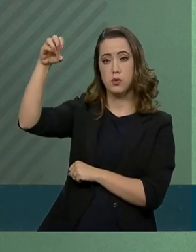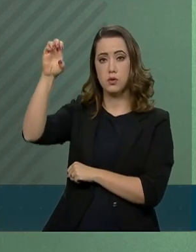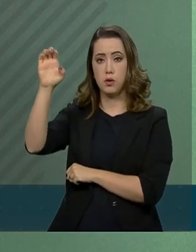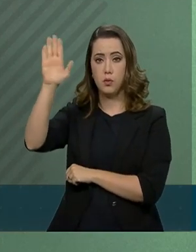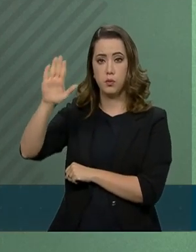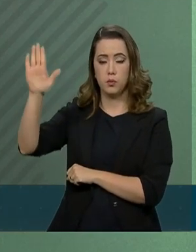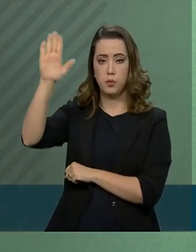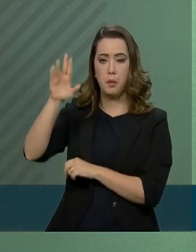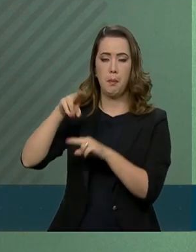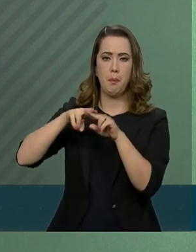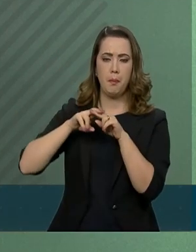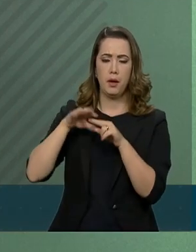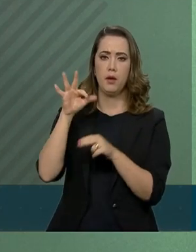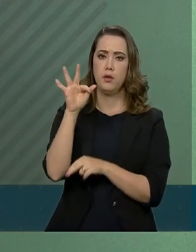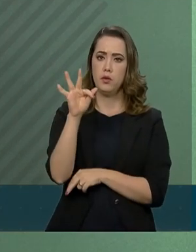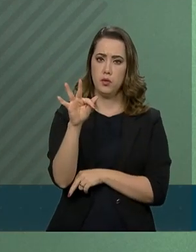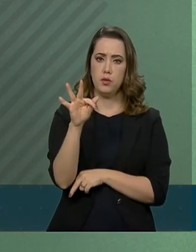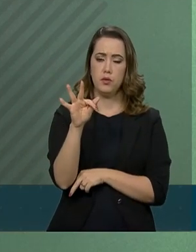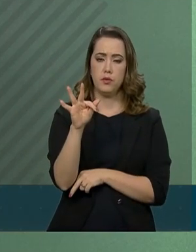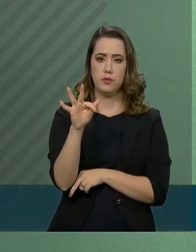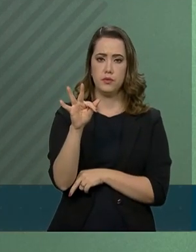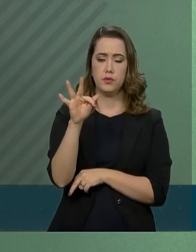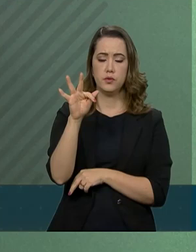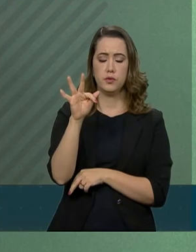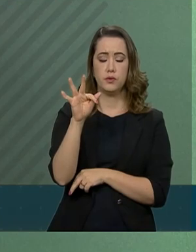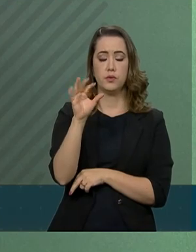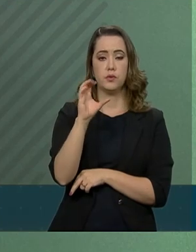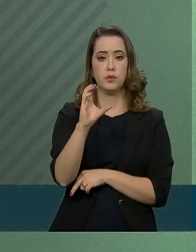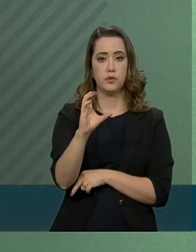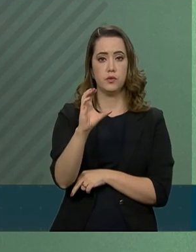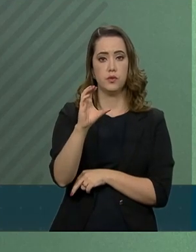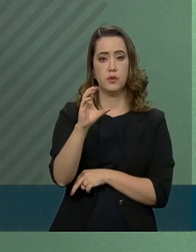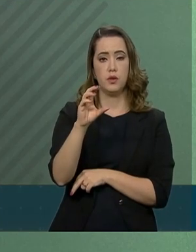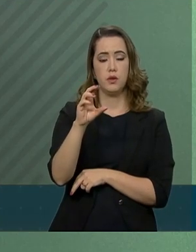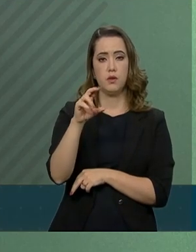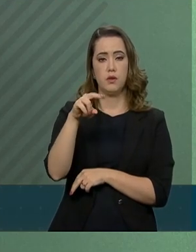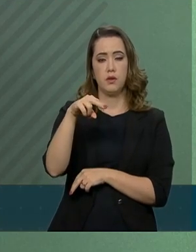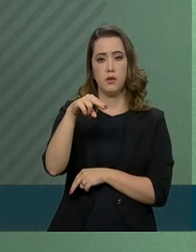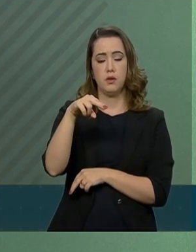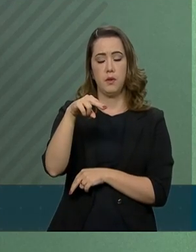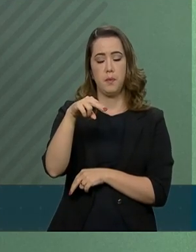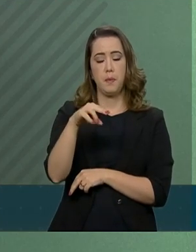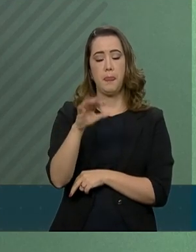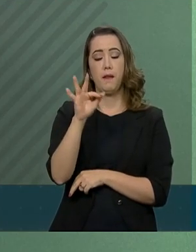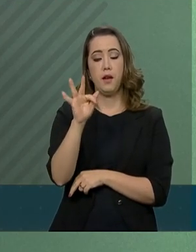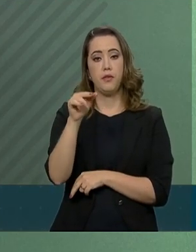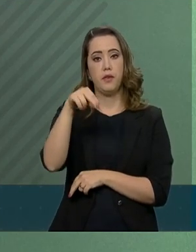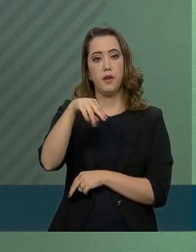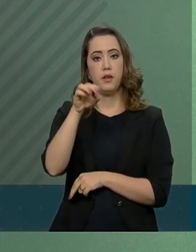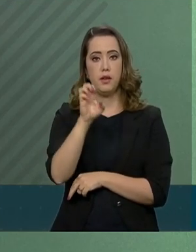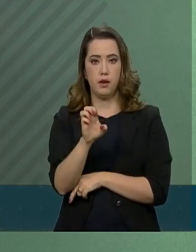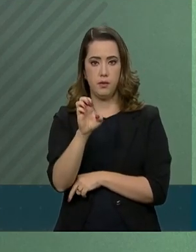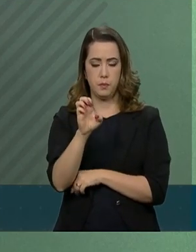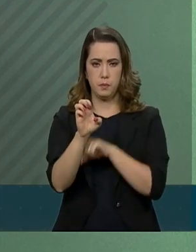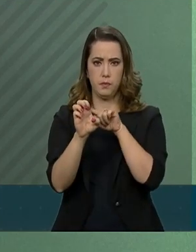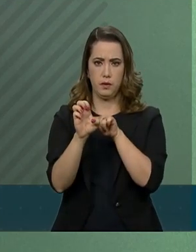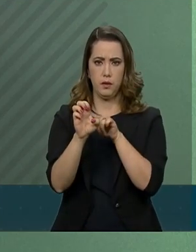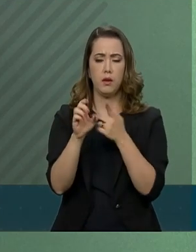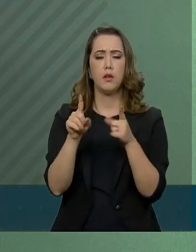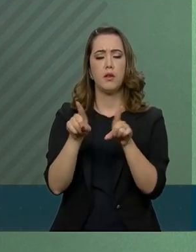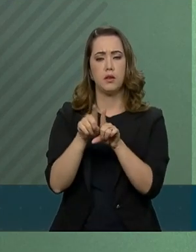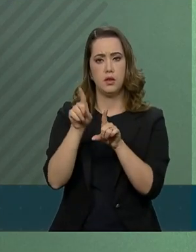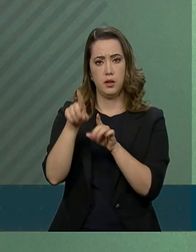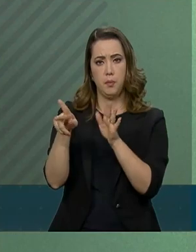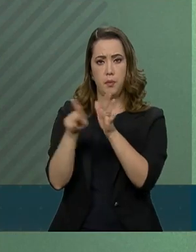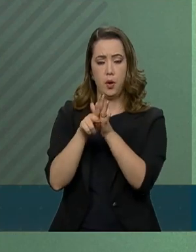intermédio do Fundo Constitucional de Financiamento, que é o FNE, do Banco do Nordeste. Os recursos